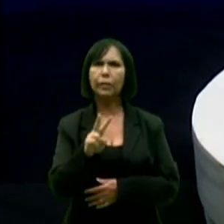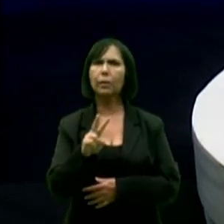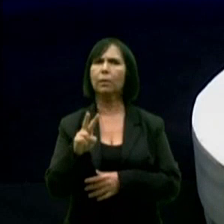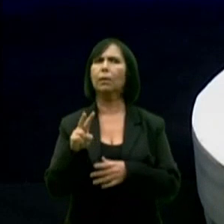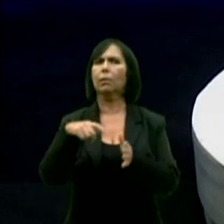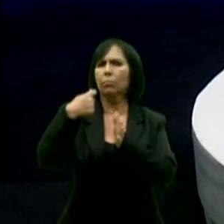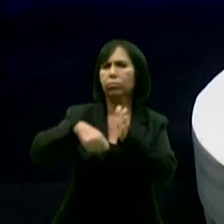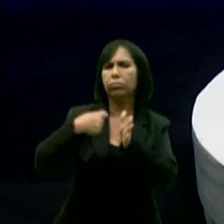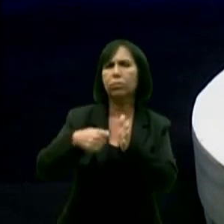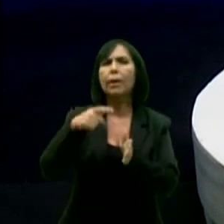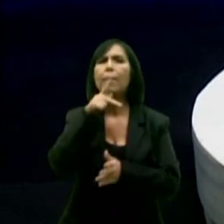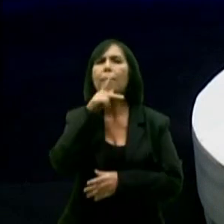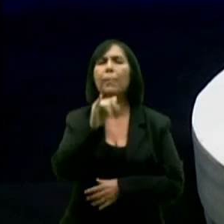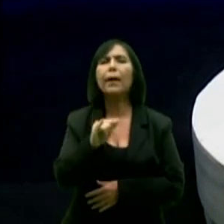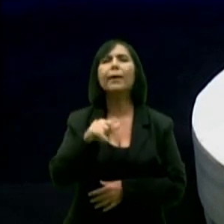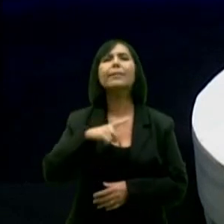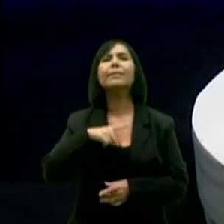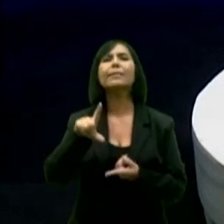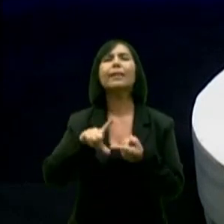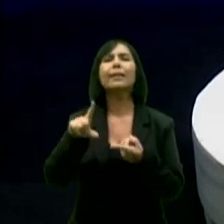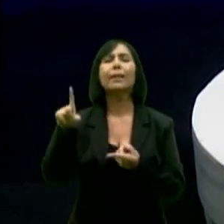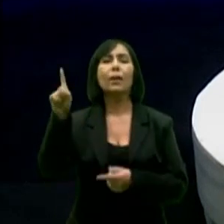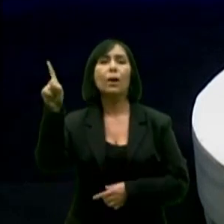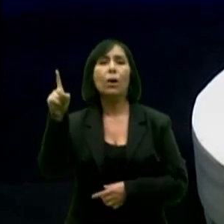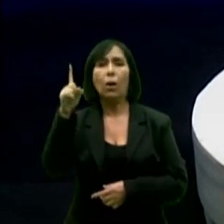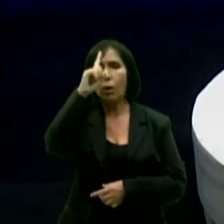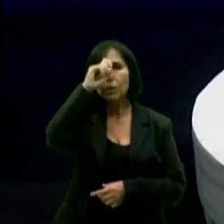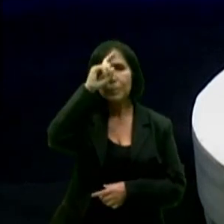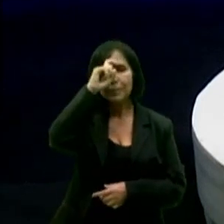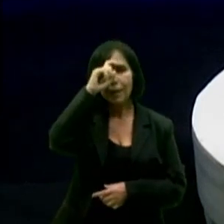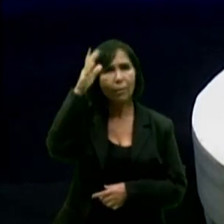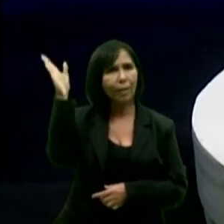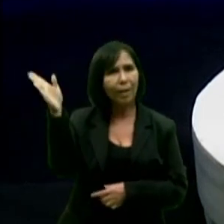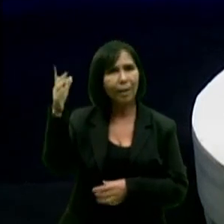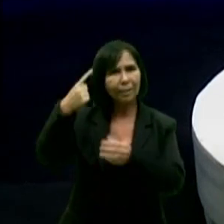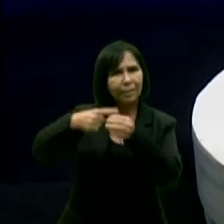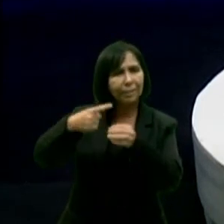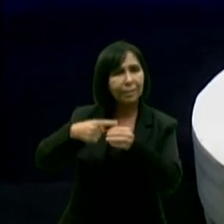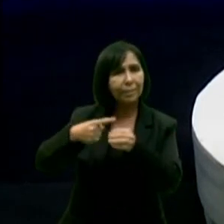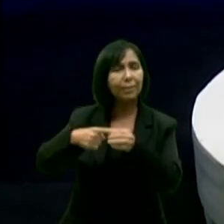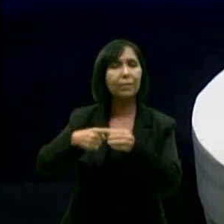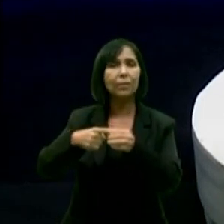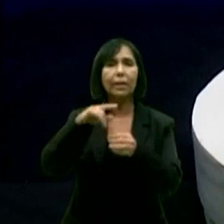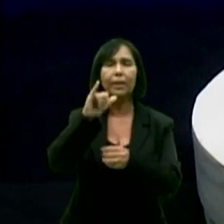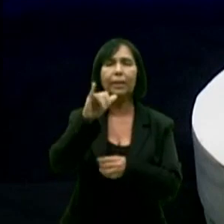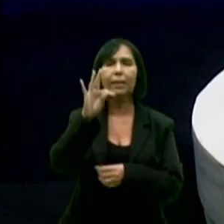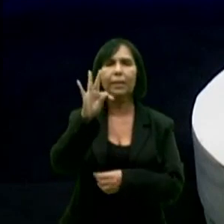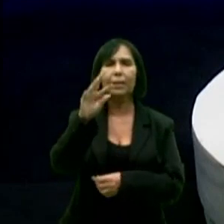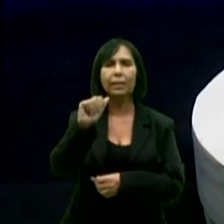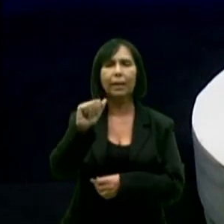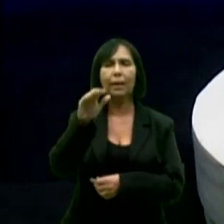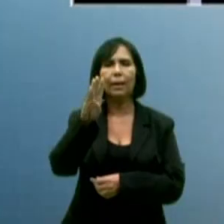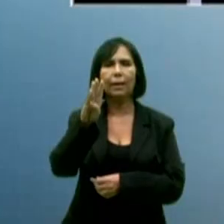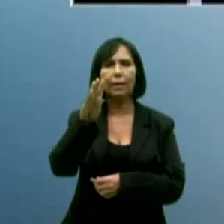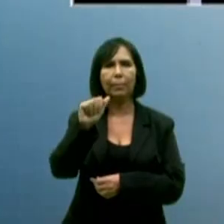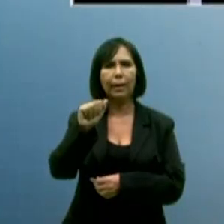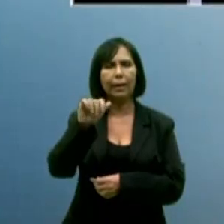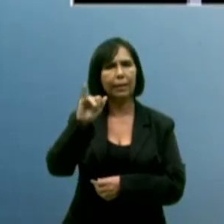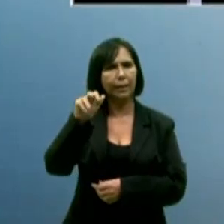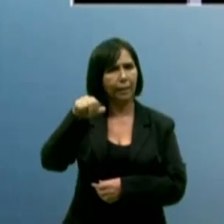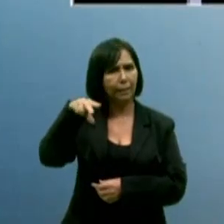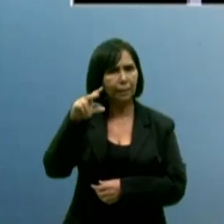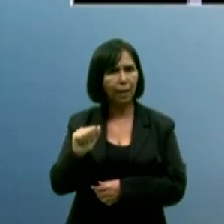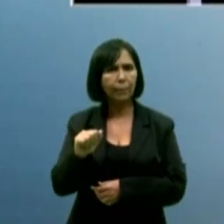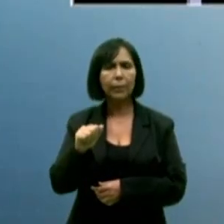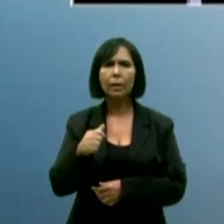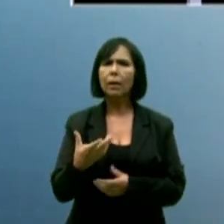dentro do hospital de Itabaiana, querendo transferir o filho. Um filho que tem uma deficiência e que na hora se negou